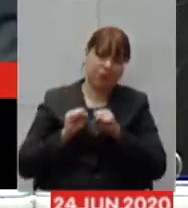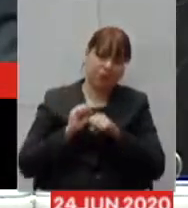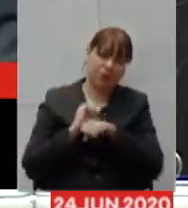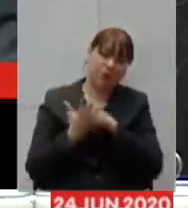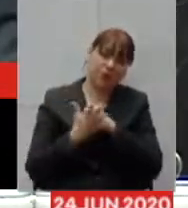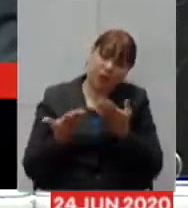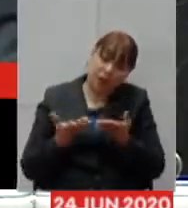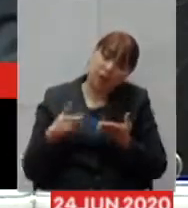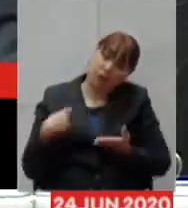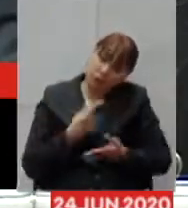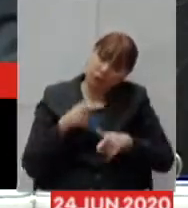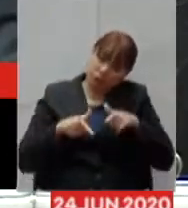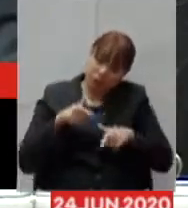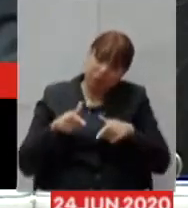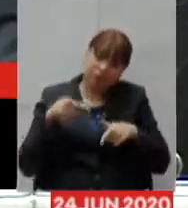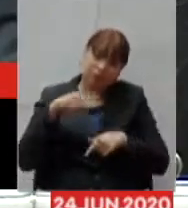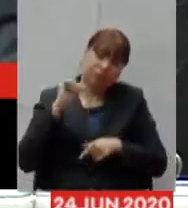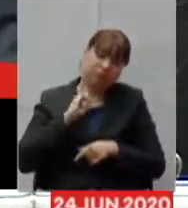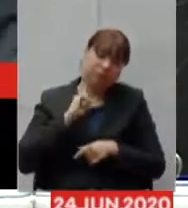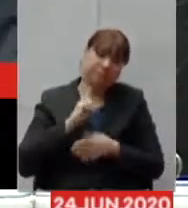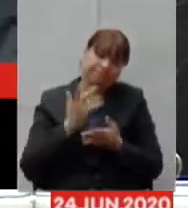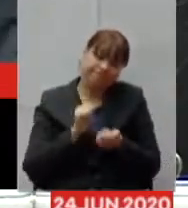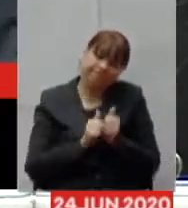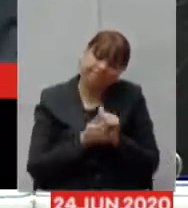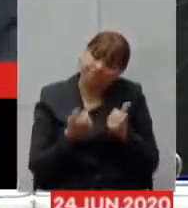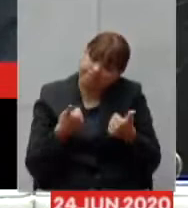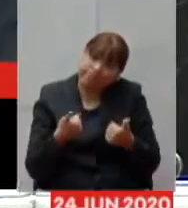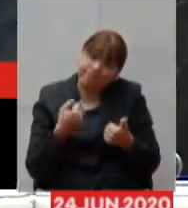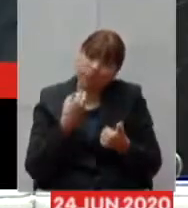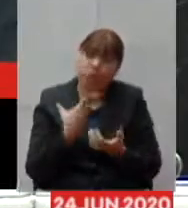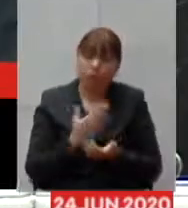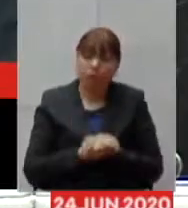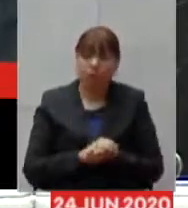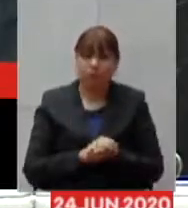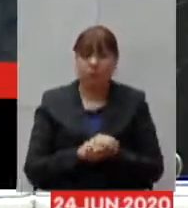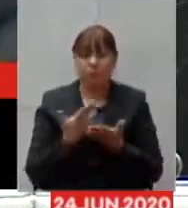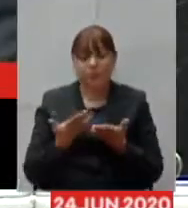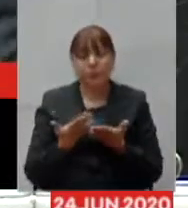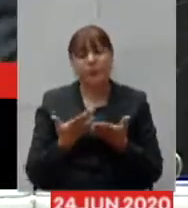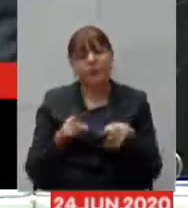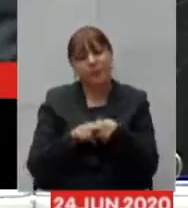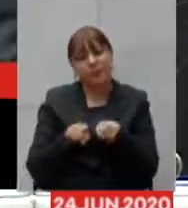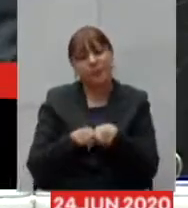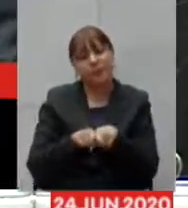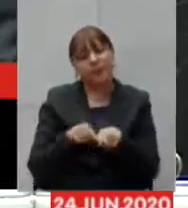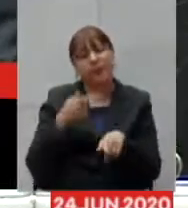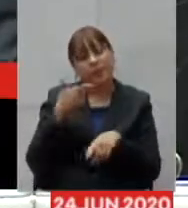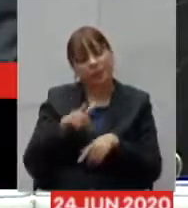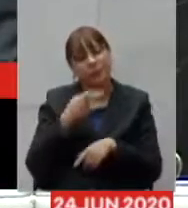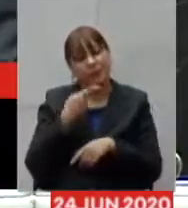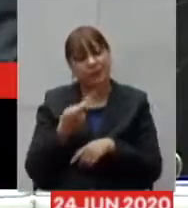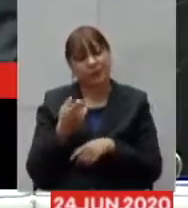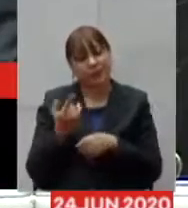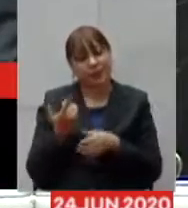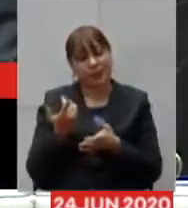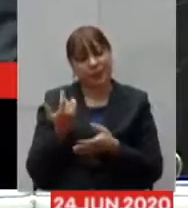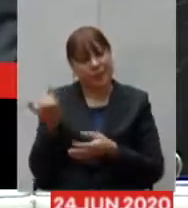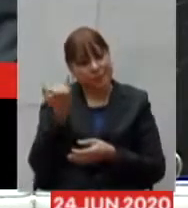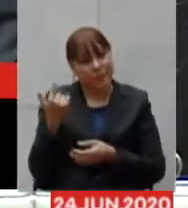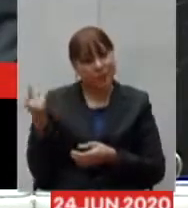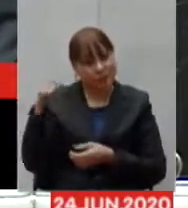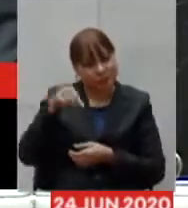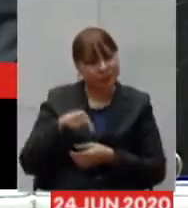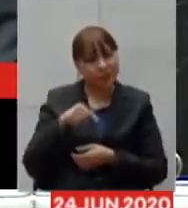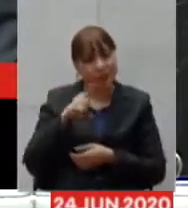tomamos foram adequadas no mais eu gostaria de deixar que para mim é muito importante eu vir aqui tirar essas